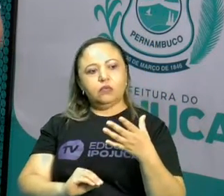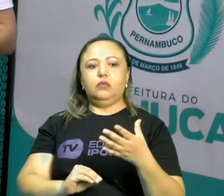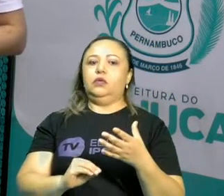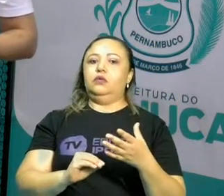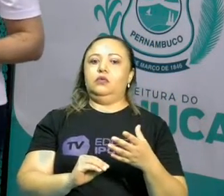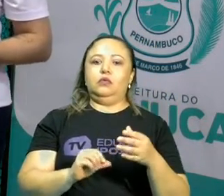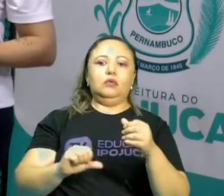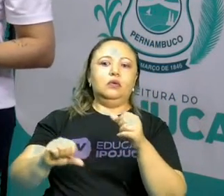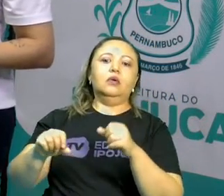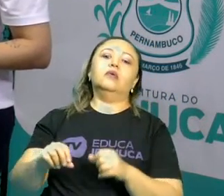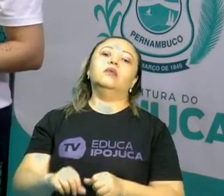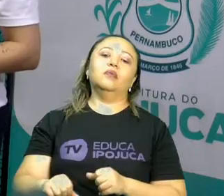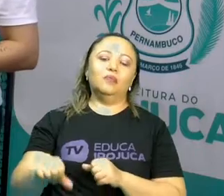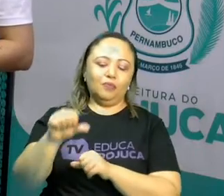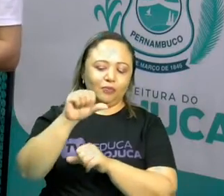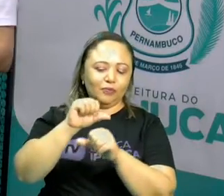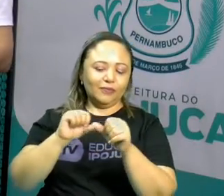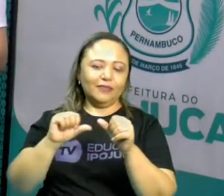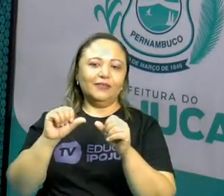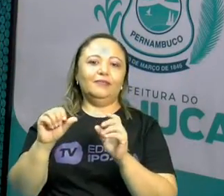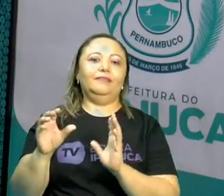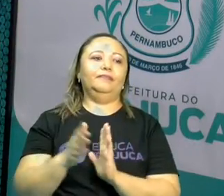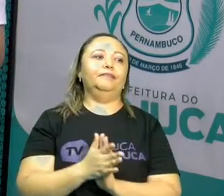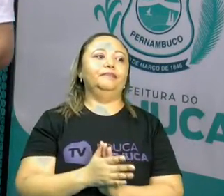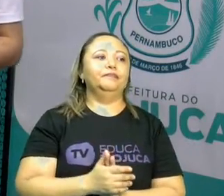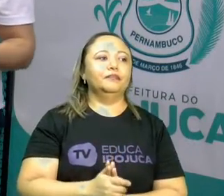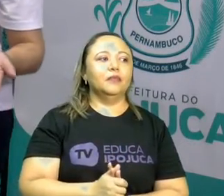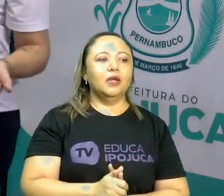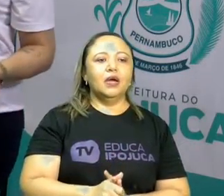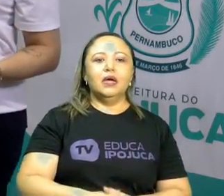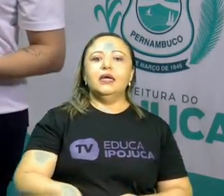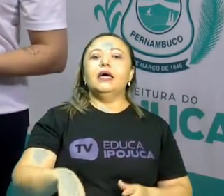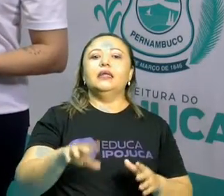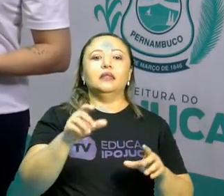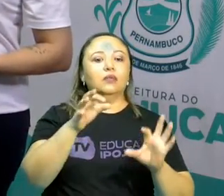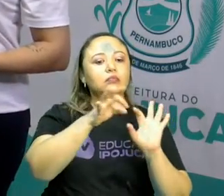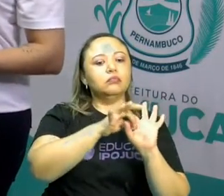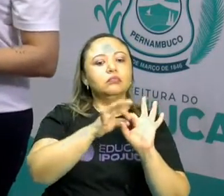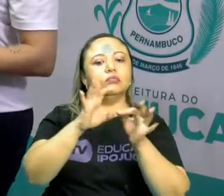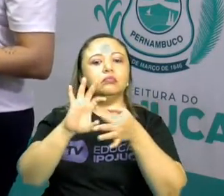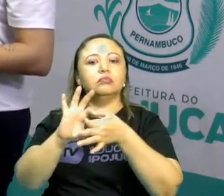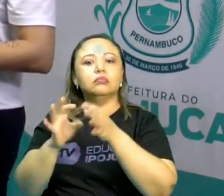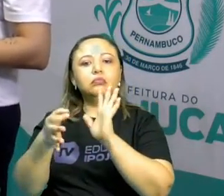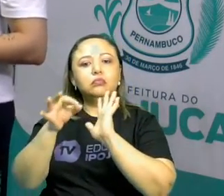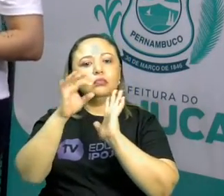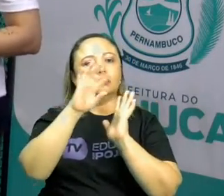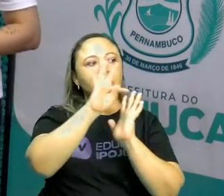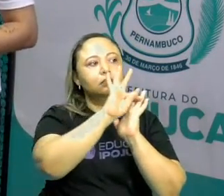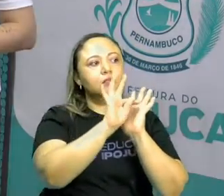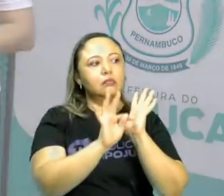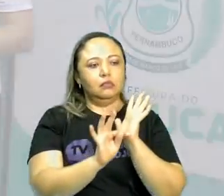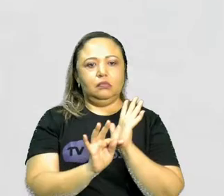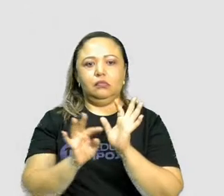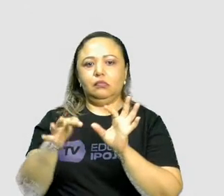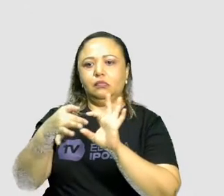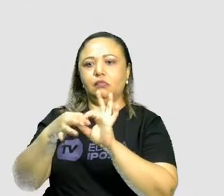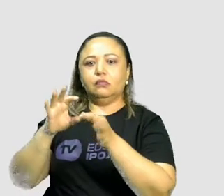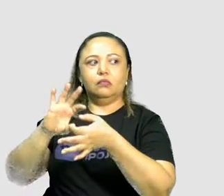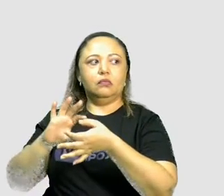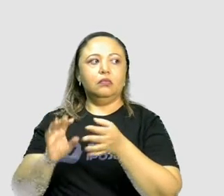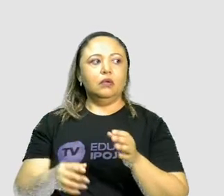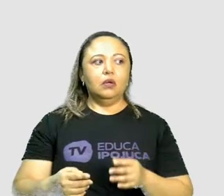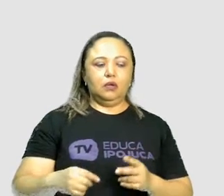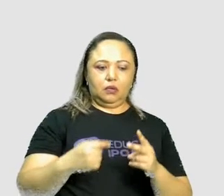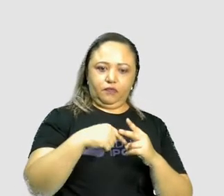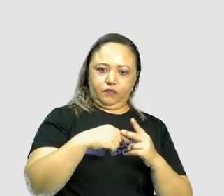situação, certo? E aí, a intertextualidade. Compare as imagens. Olha só. A imagem